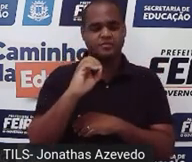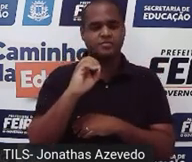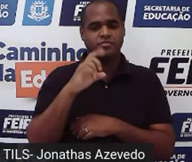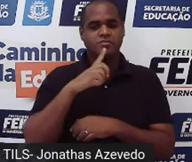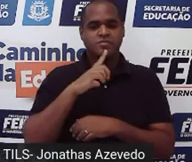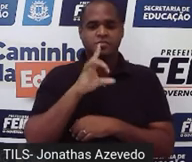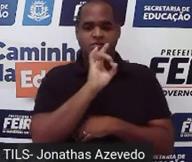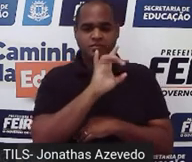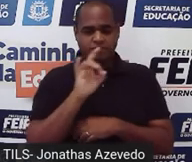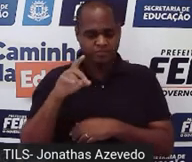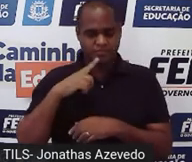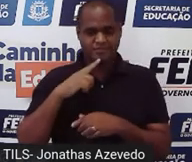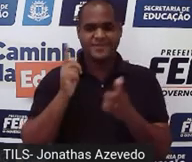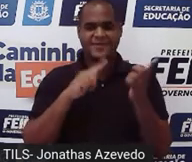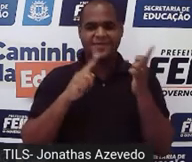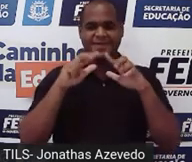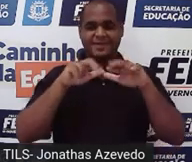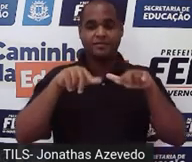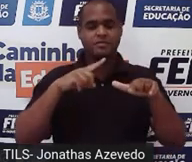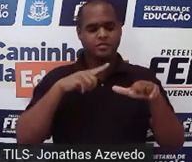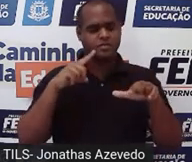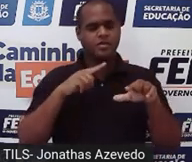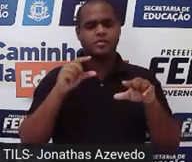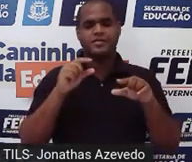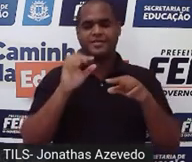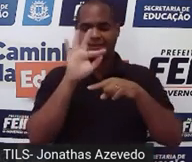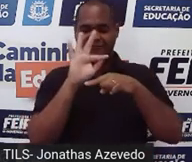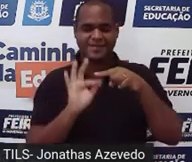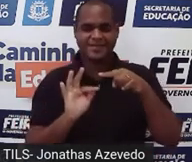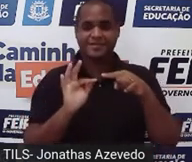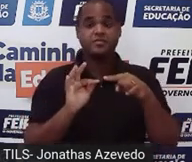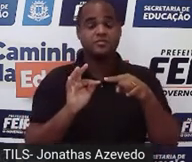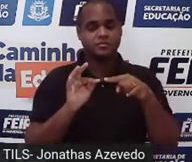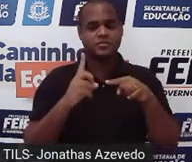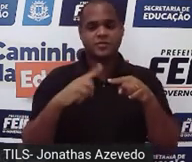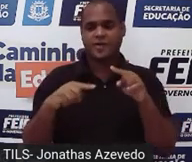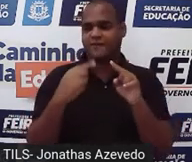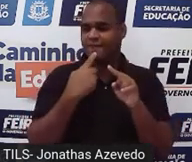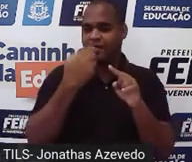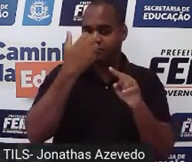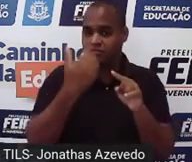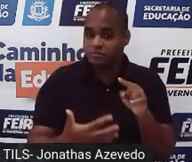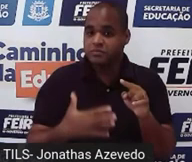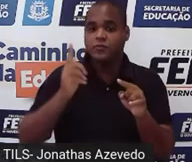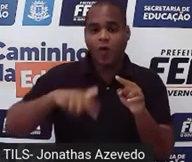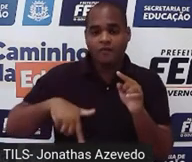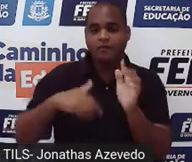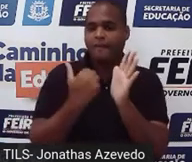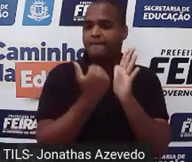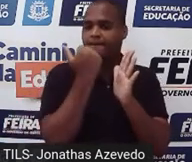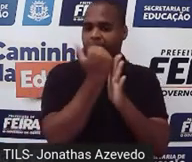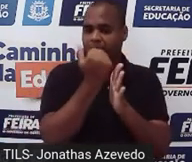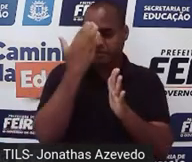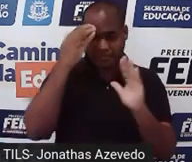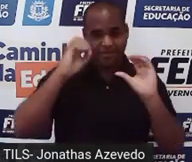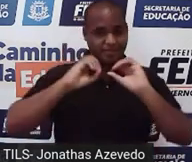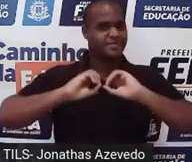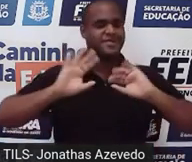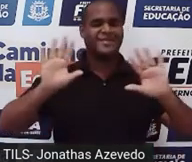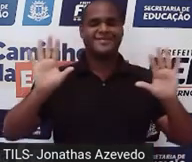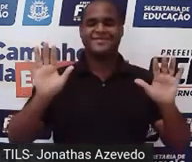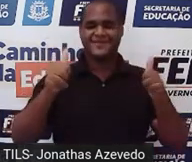vez que a gente aumenta o número de baixo na fração, como eu já falei e estou repetindo de novo, pra que você entenda, tá bom?